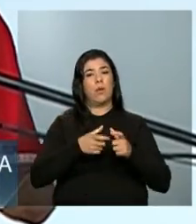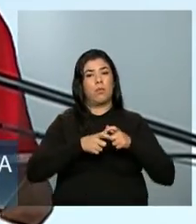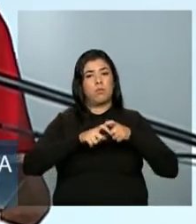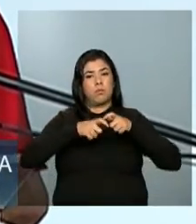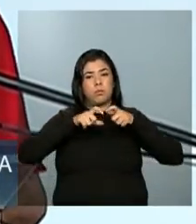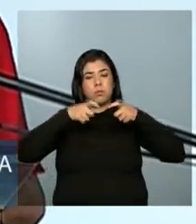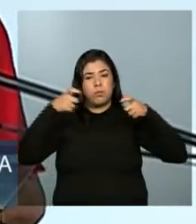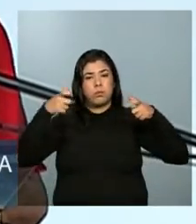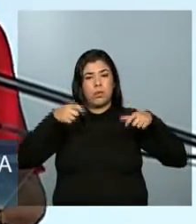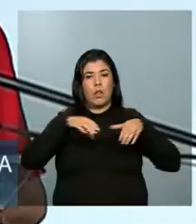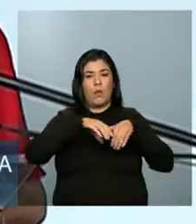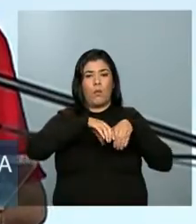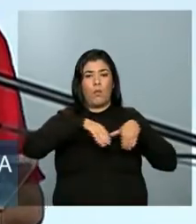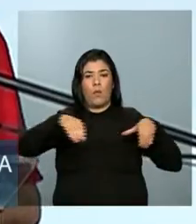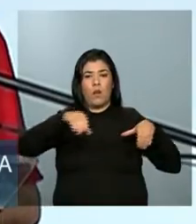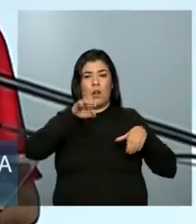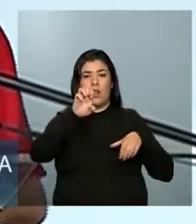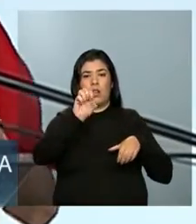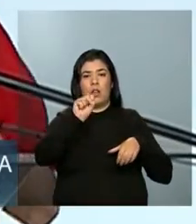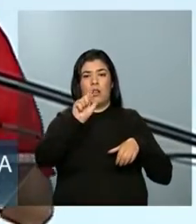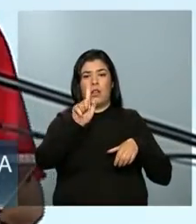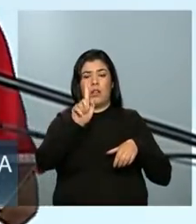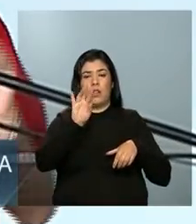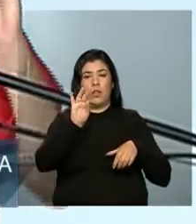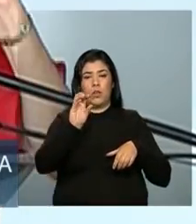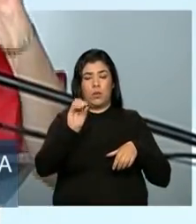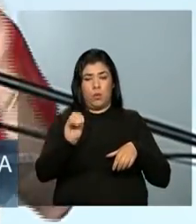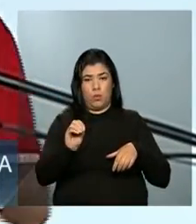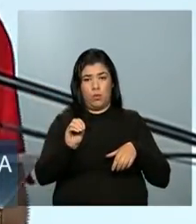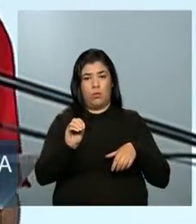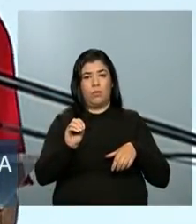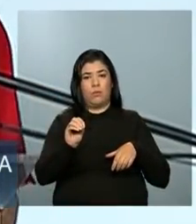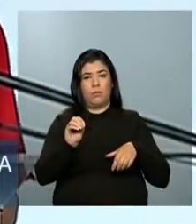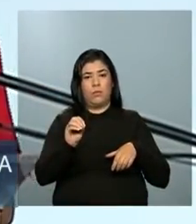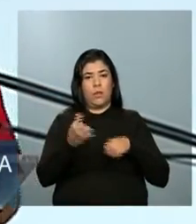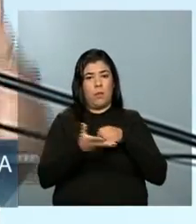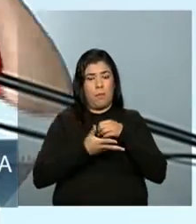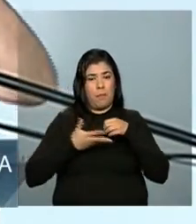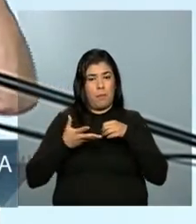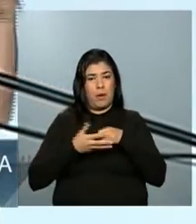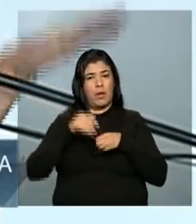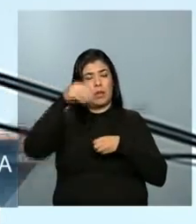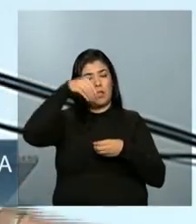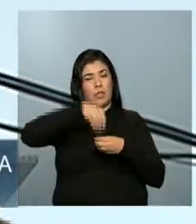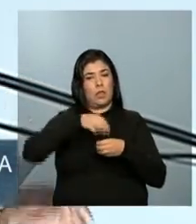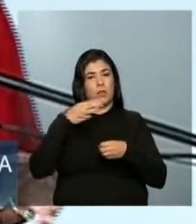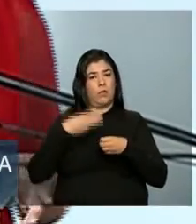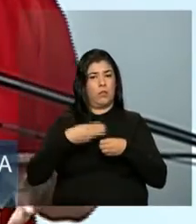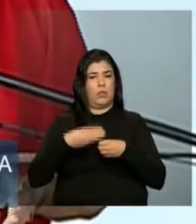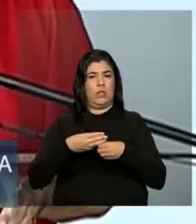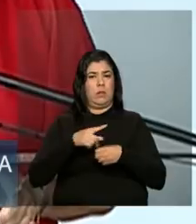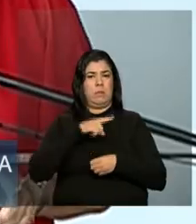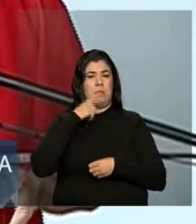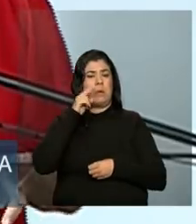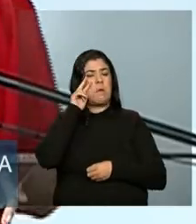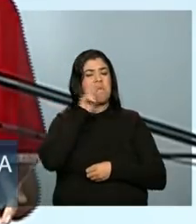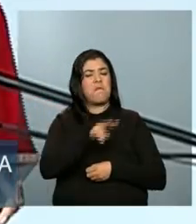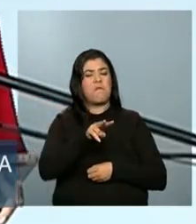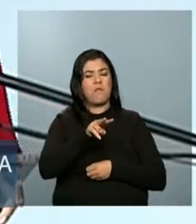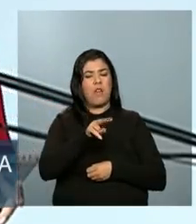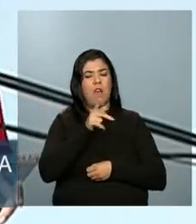de esgotamento sanitário do município é algo fundamental. Ninguém enxerga o esgoto,